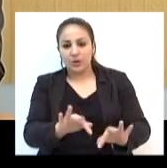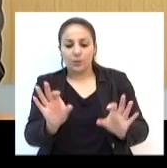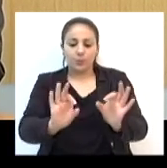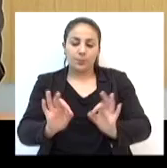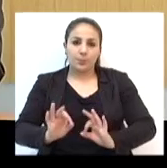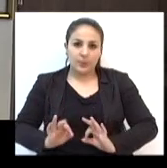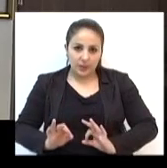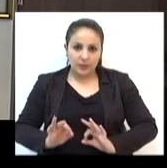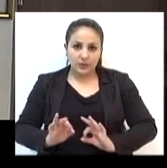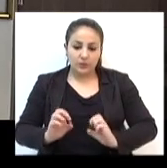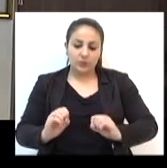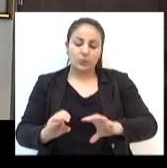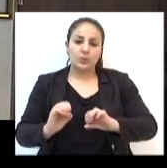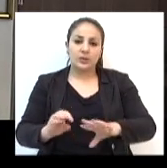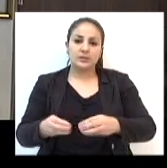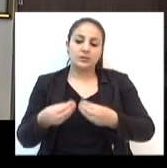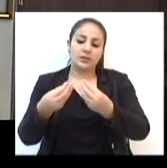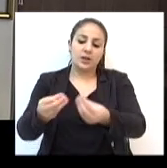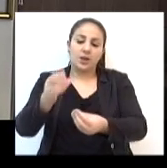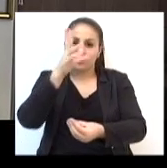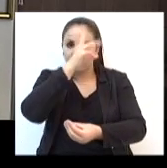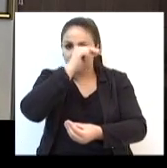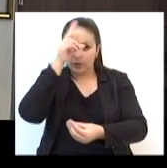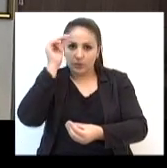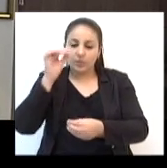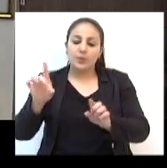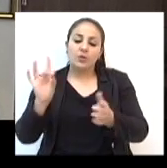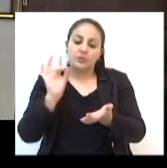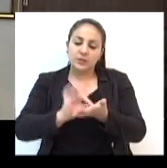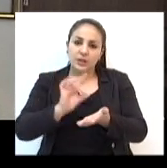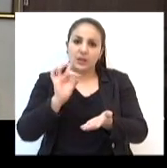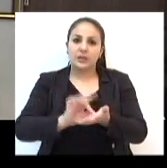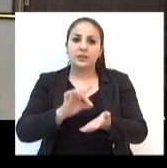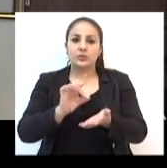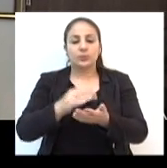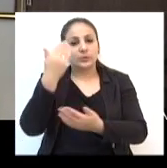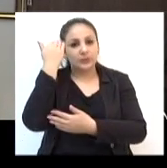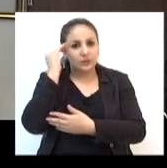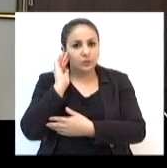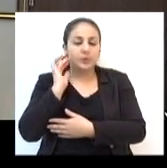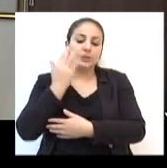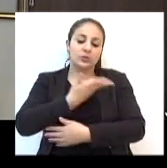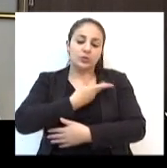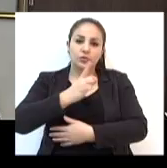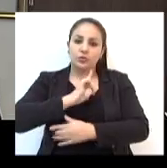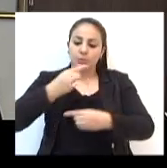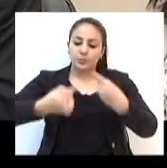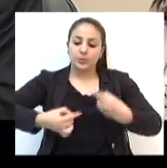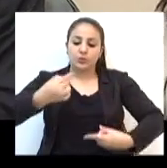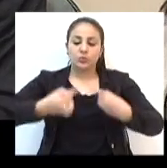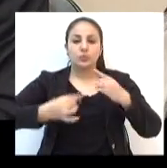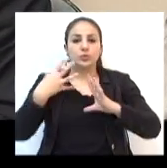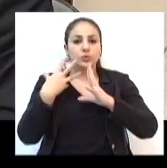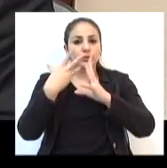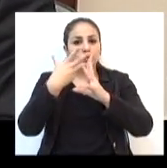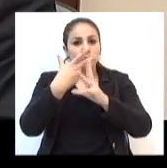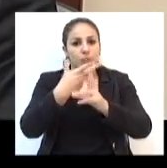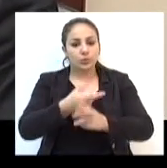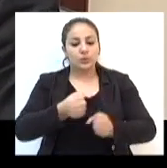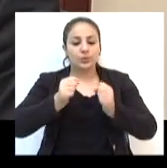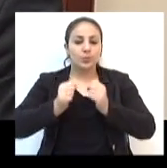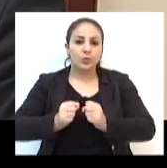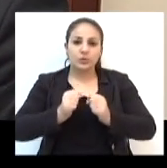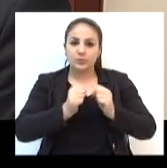Executivo. Confirma a preocupação e entendimento que nós tivemos de discutir todas as